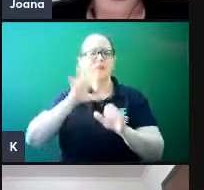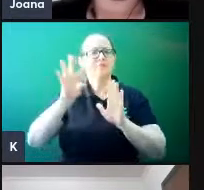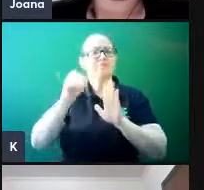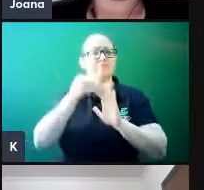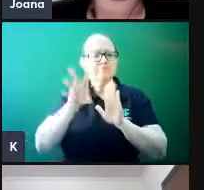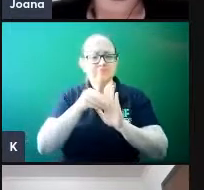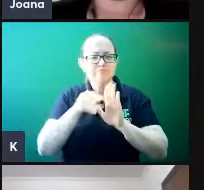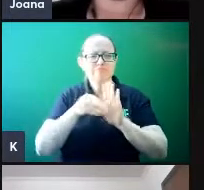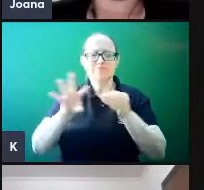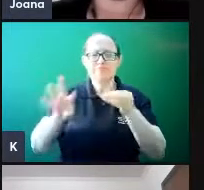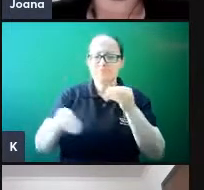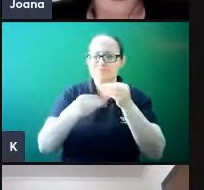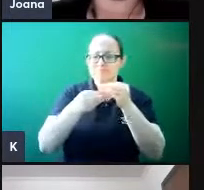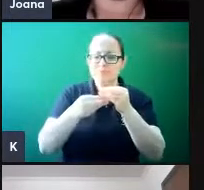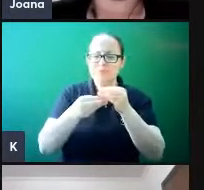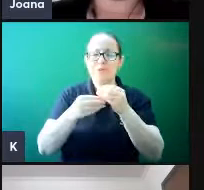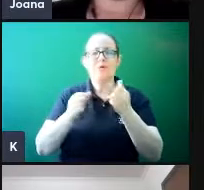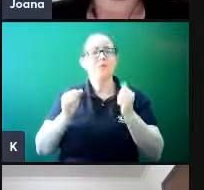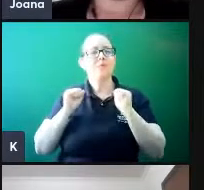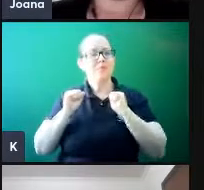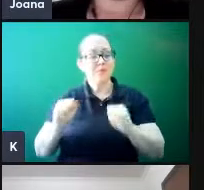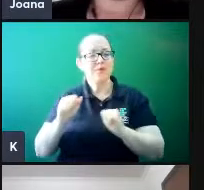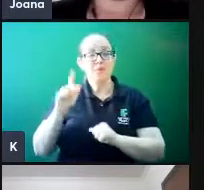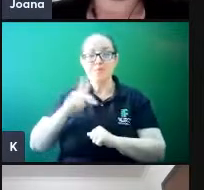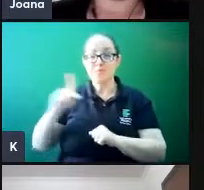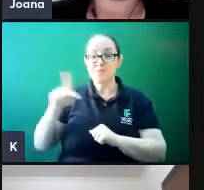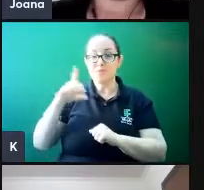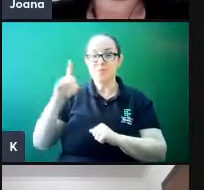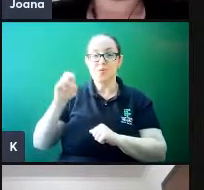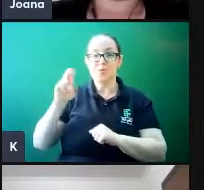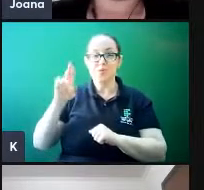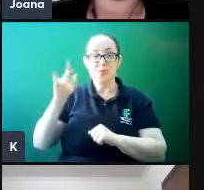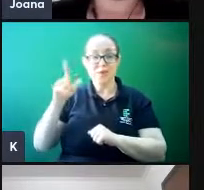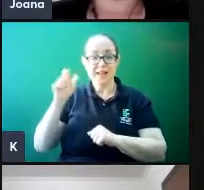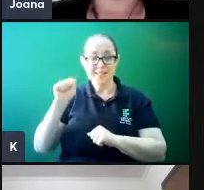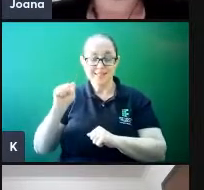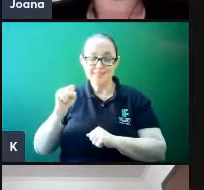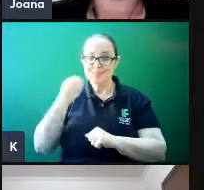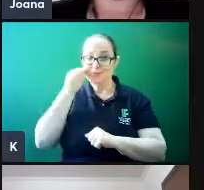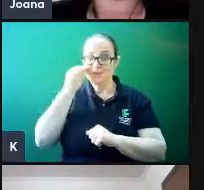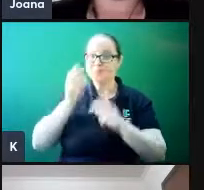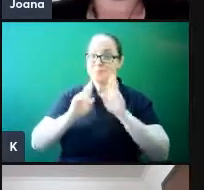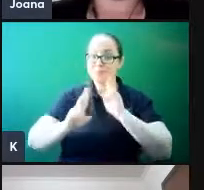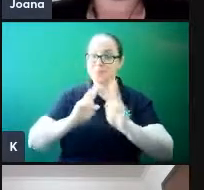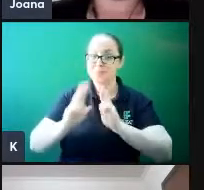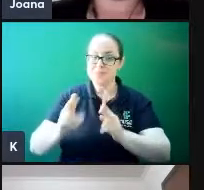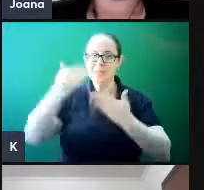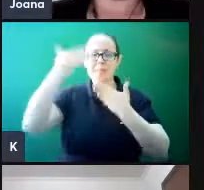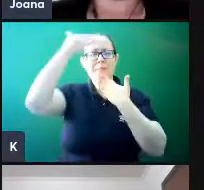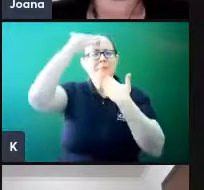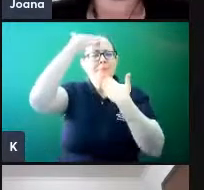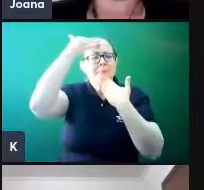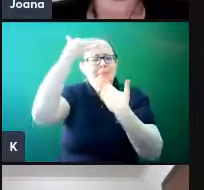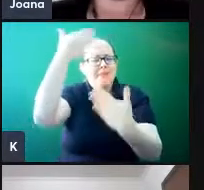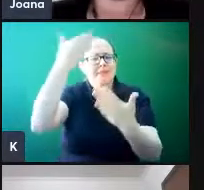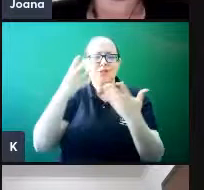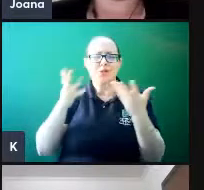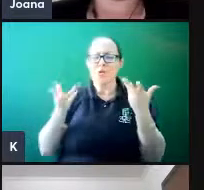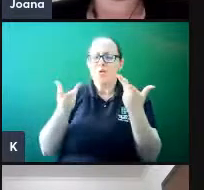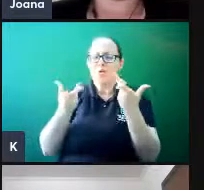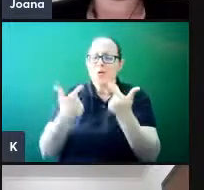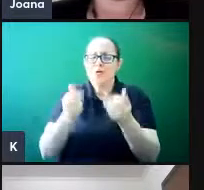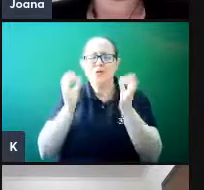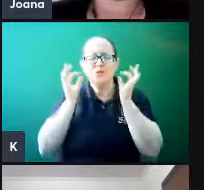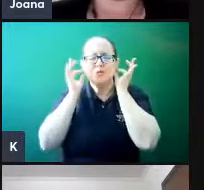fazer. O professor Douglas está aí para tentar responder a todo mundo. Gente, obrigado. Um ótimo evento para todo